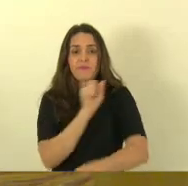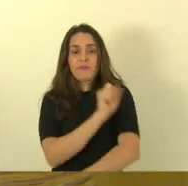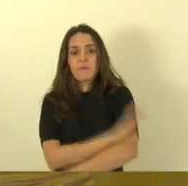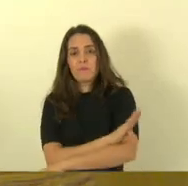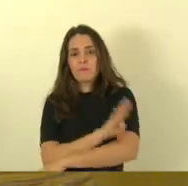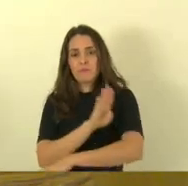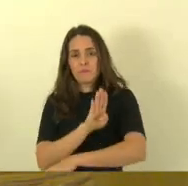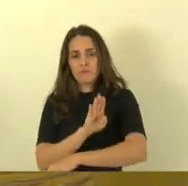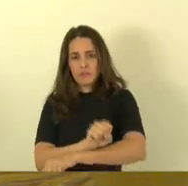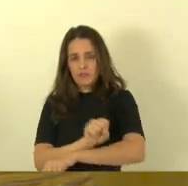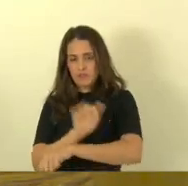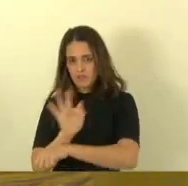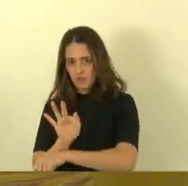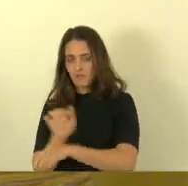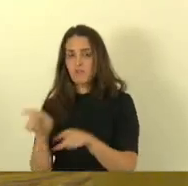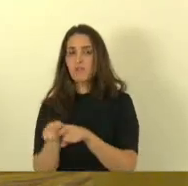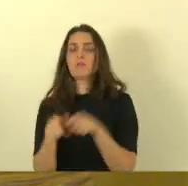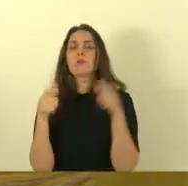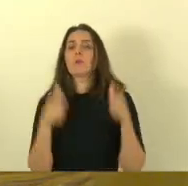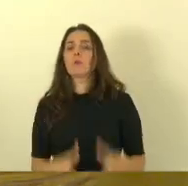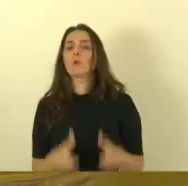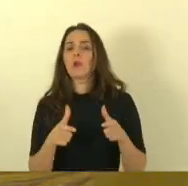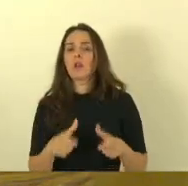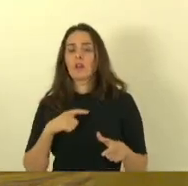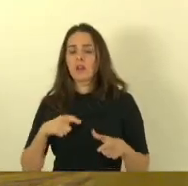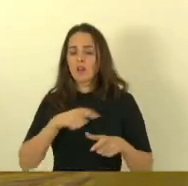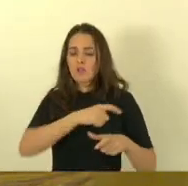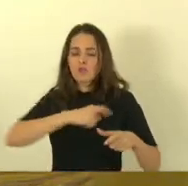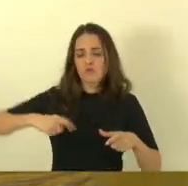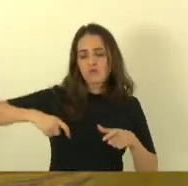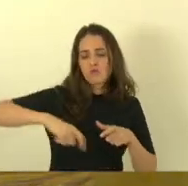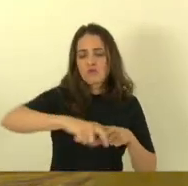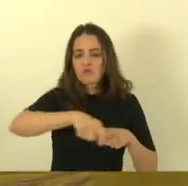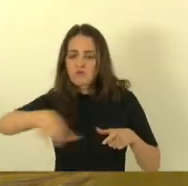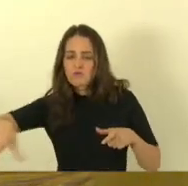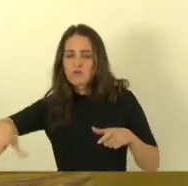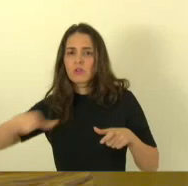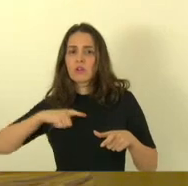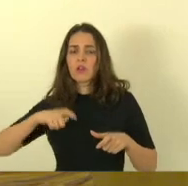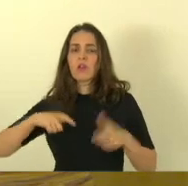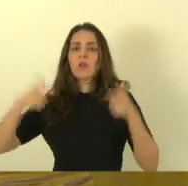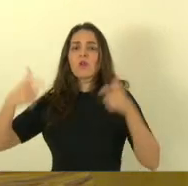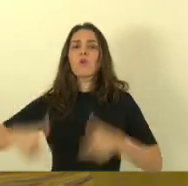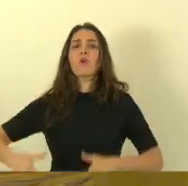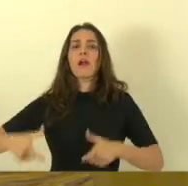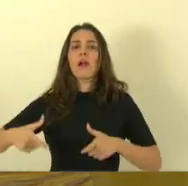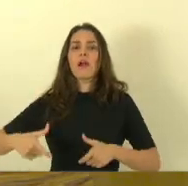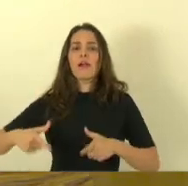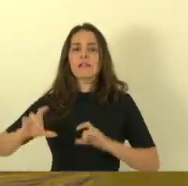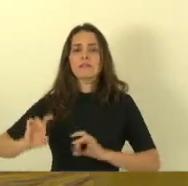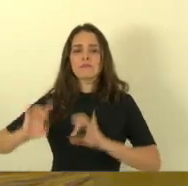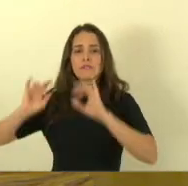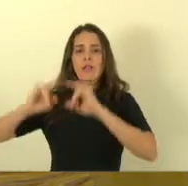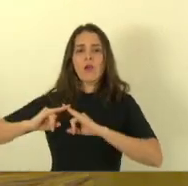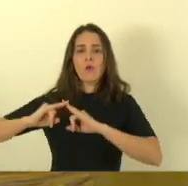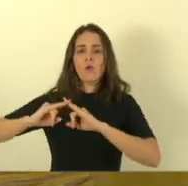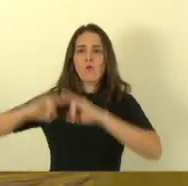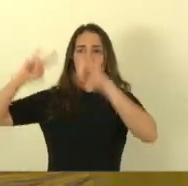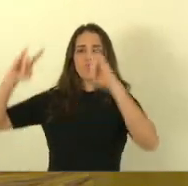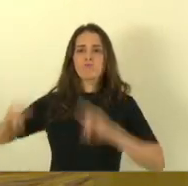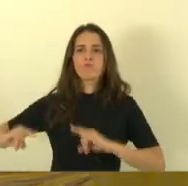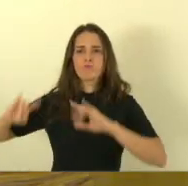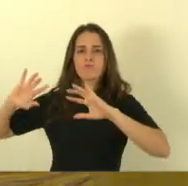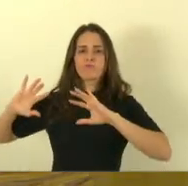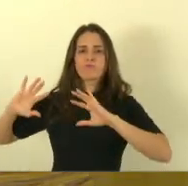Trevo, onde fica o pavilhão Albuíno Azeredo, onde são feitos os eventos da cidade, vai também ser pavimentado e feita